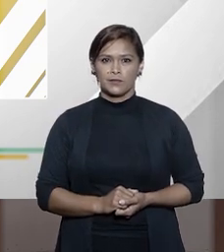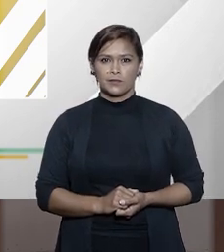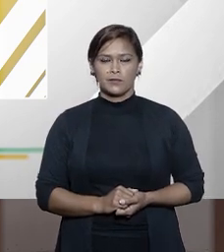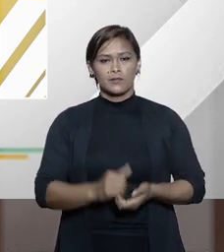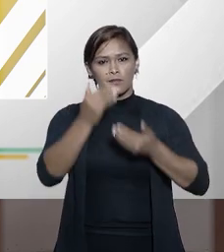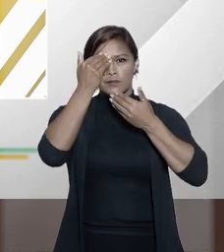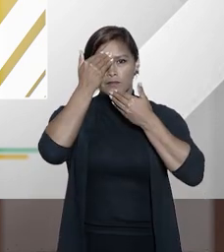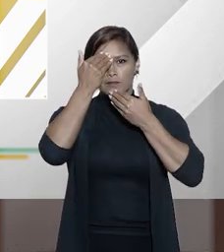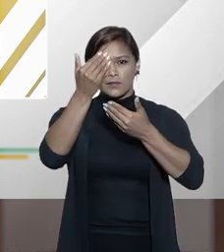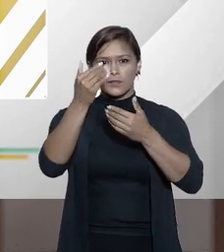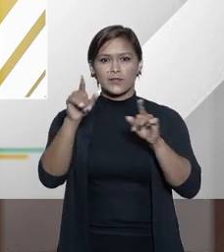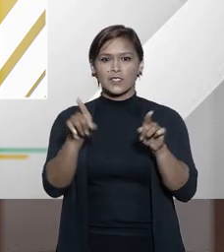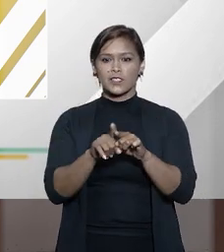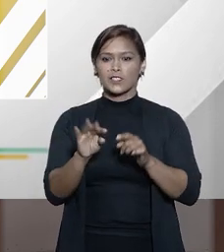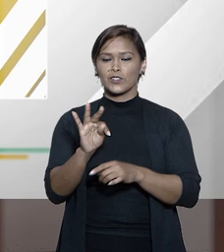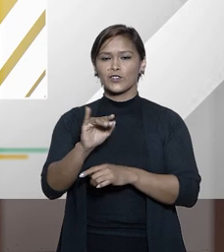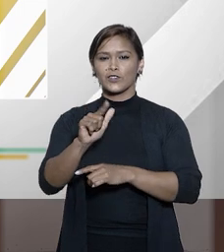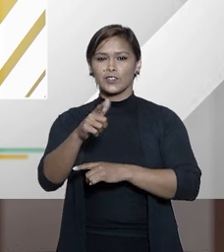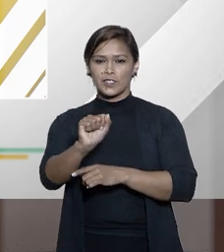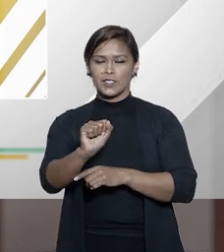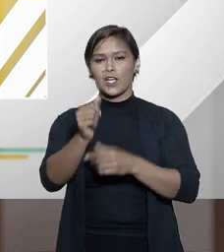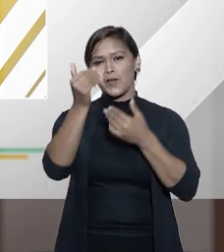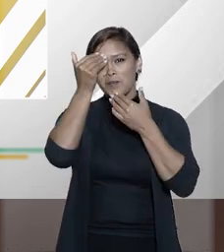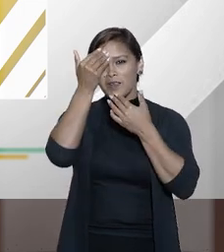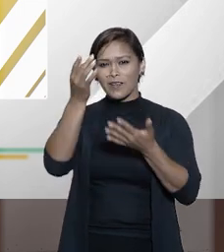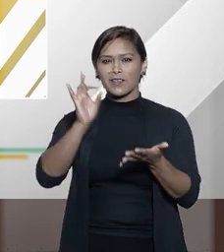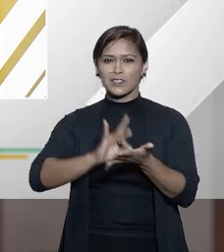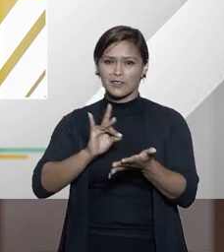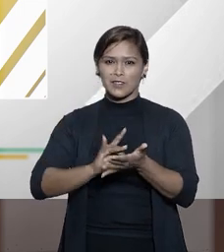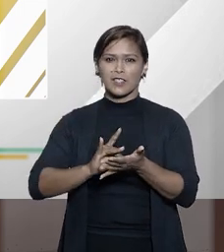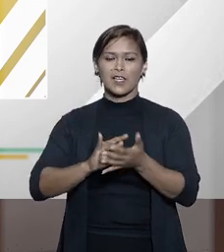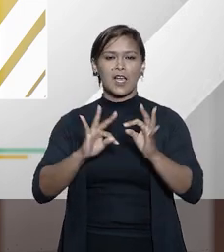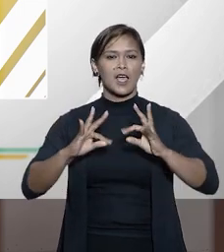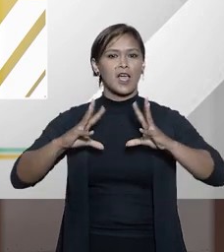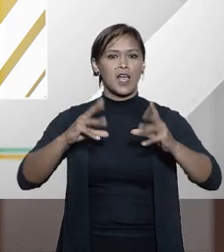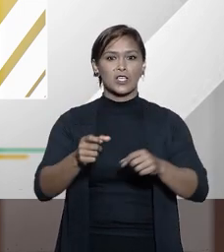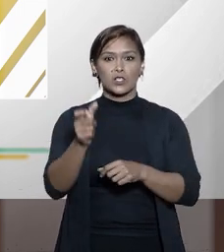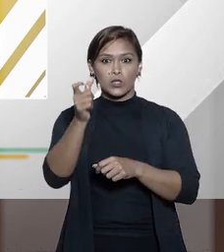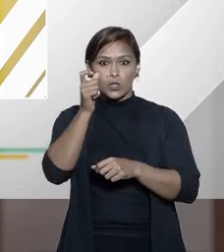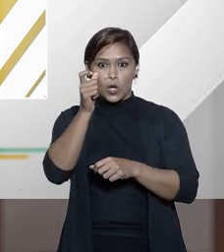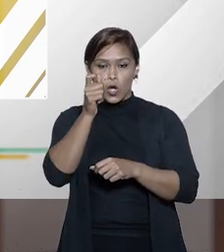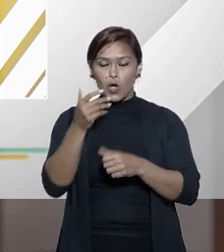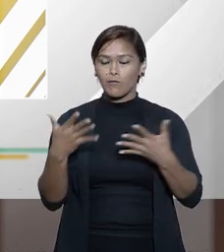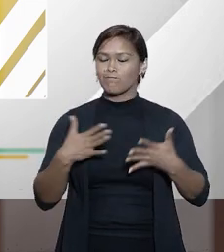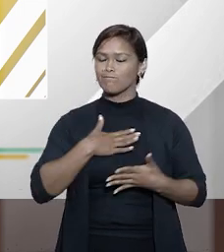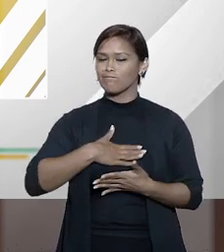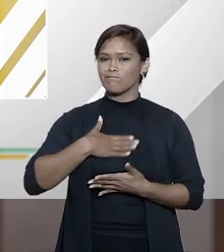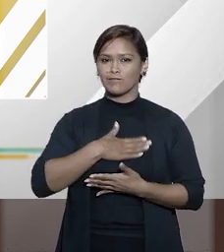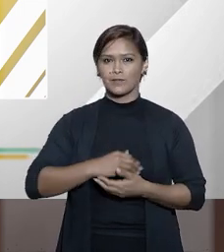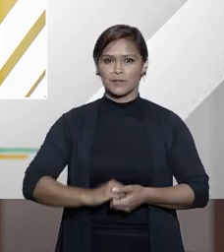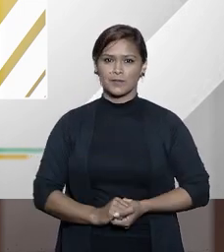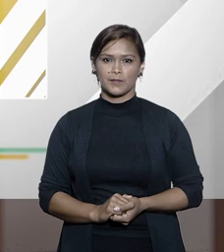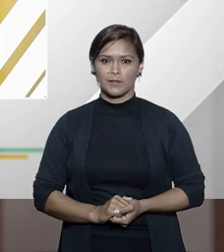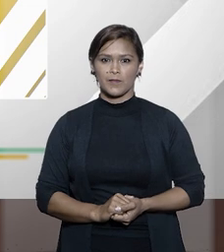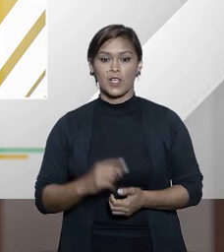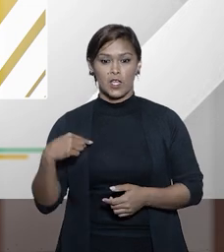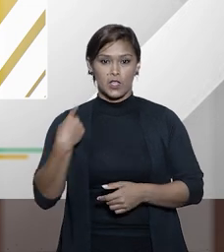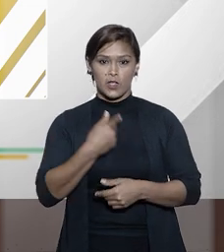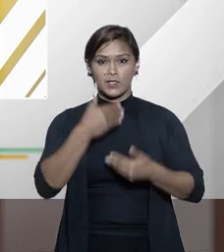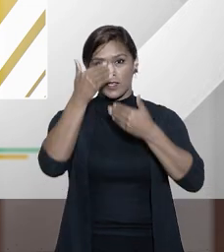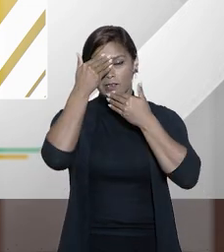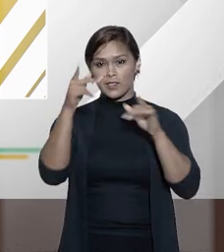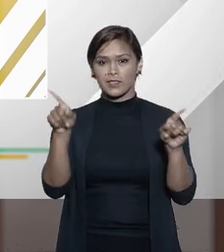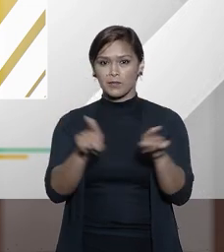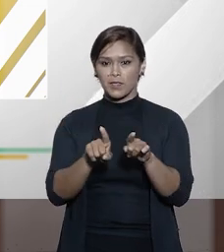muito obrigada Tiago muito obrigada obrigada a todos foi um prazer nós